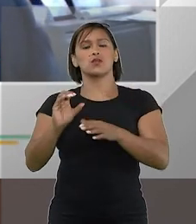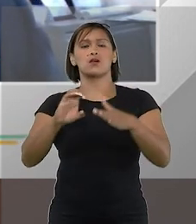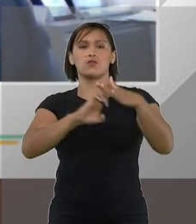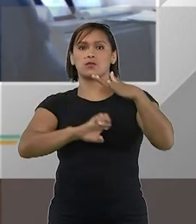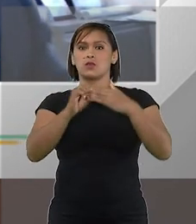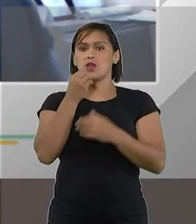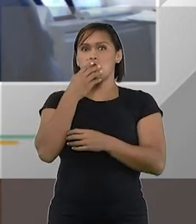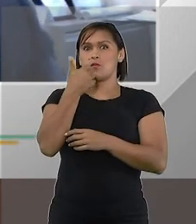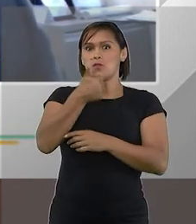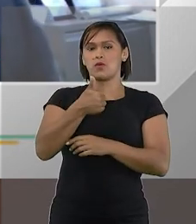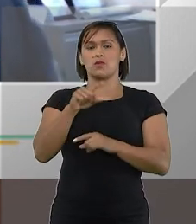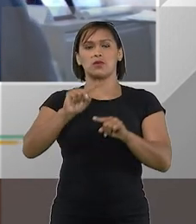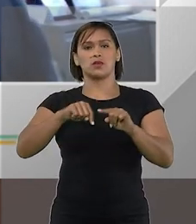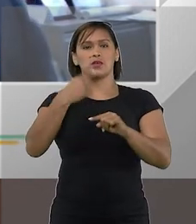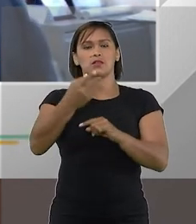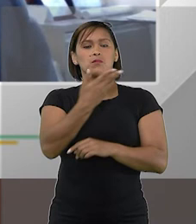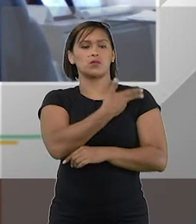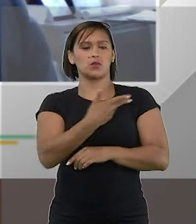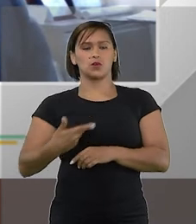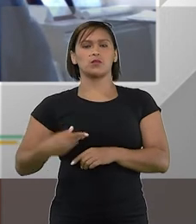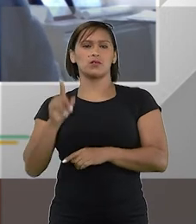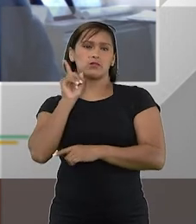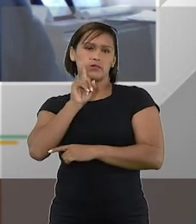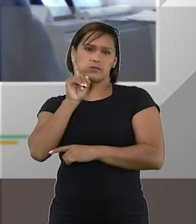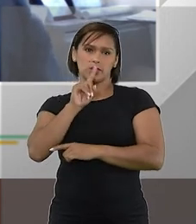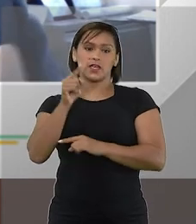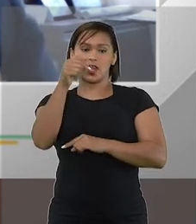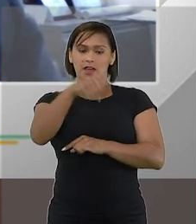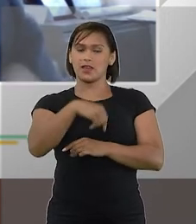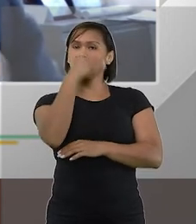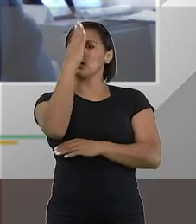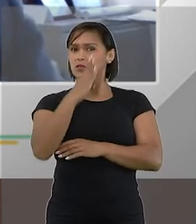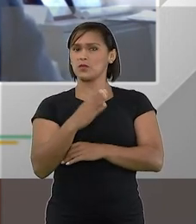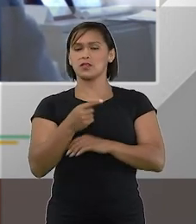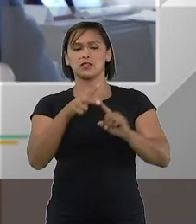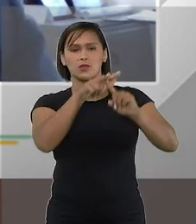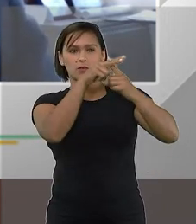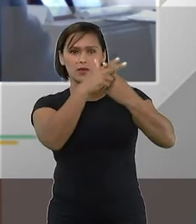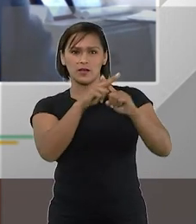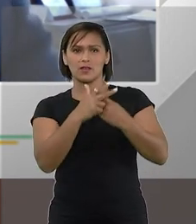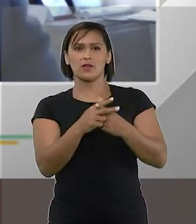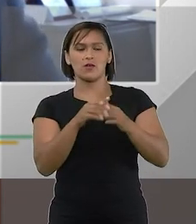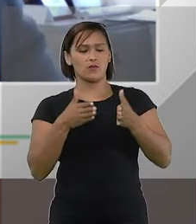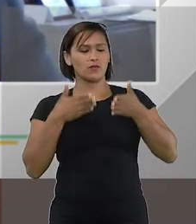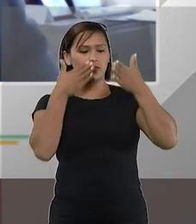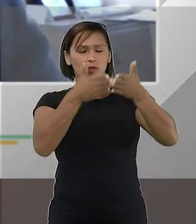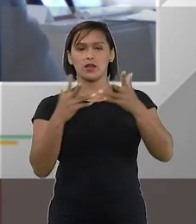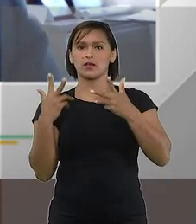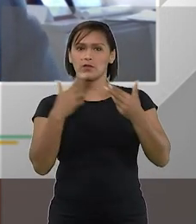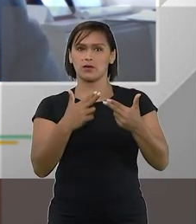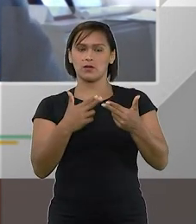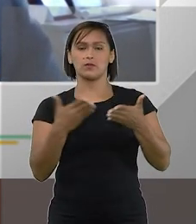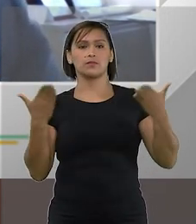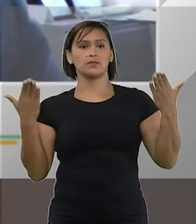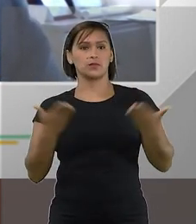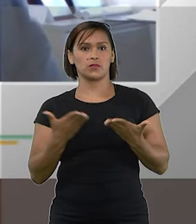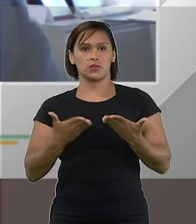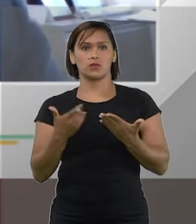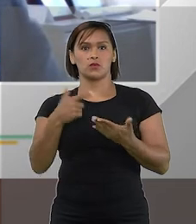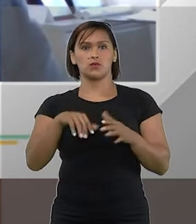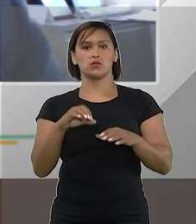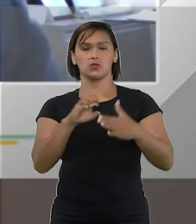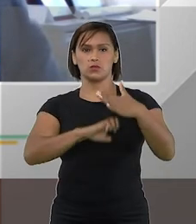empresário de sucesso e depois até presidente dos Estados Unidos então aqui no Brasil a reforma andou nesse sentido hoje